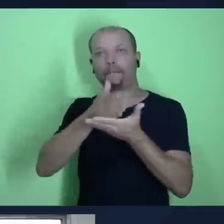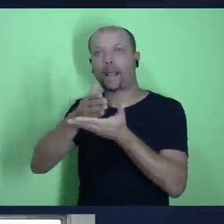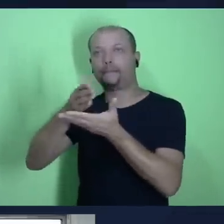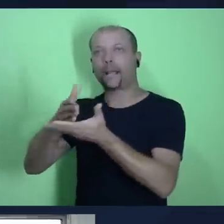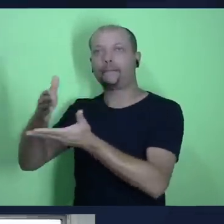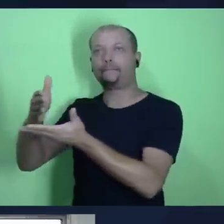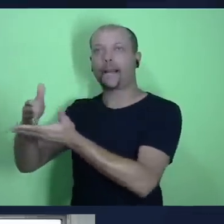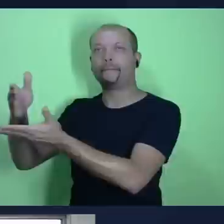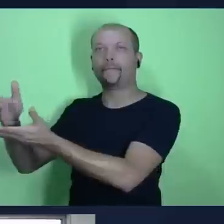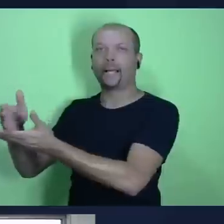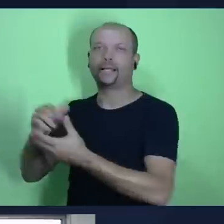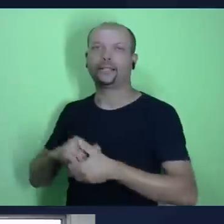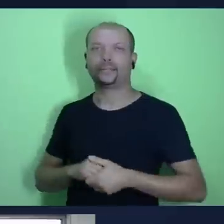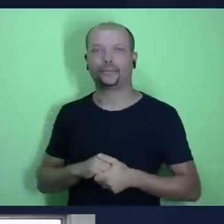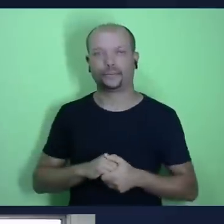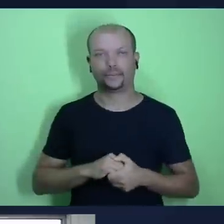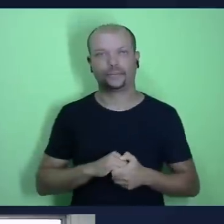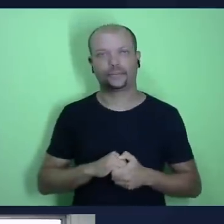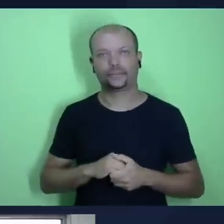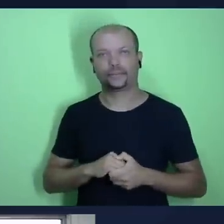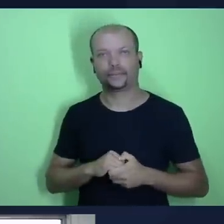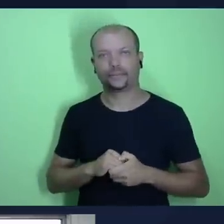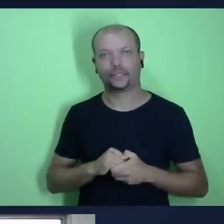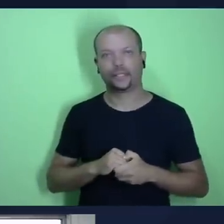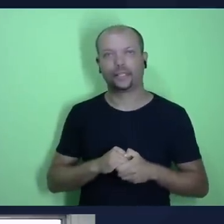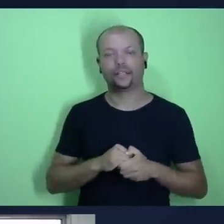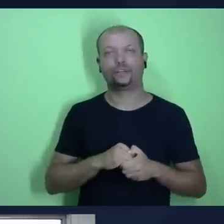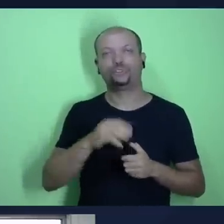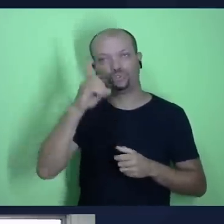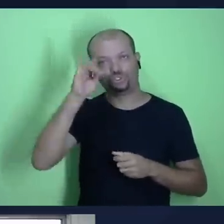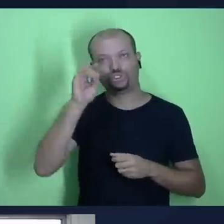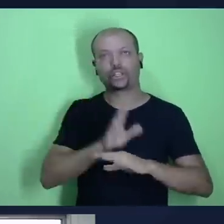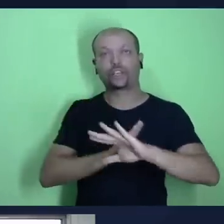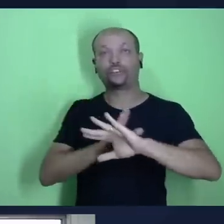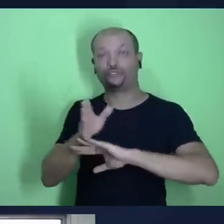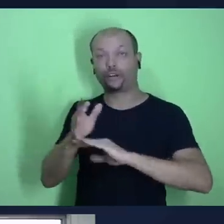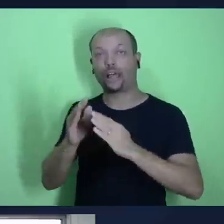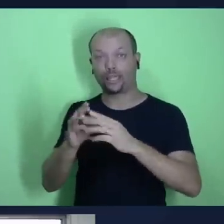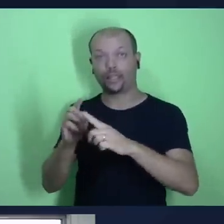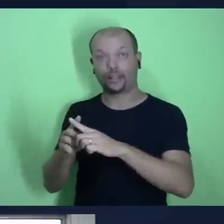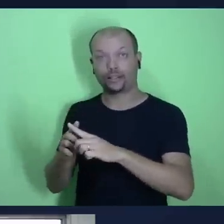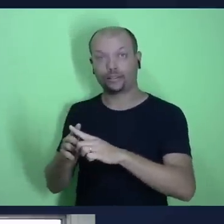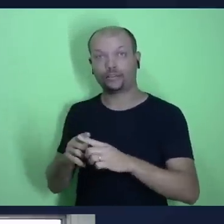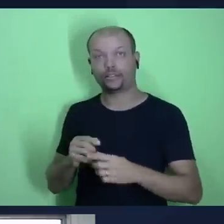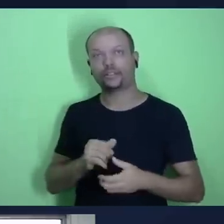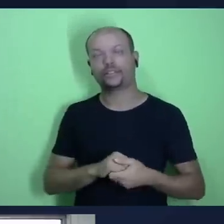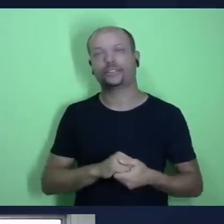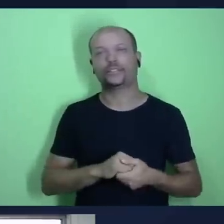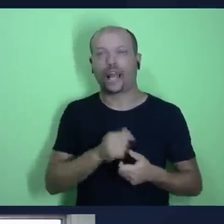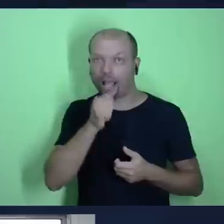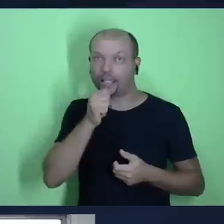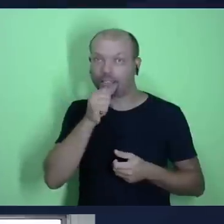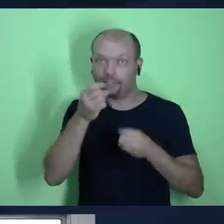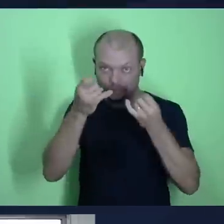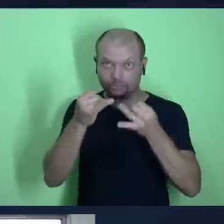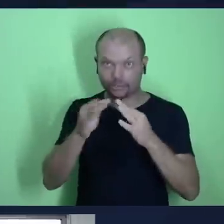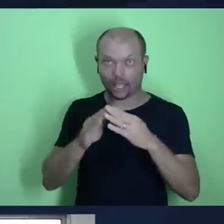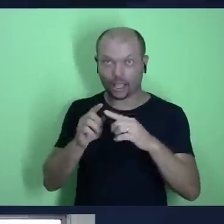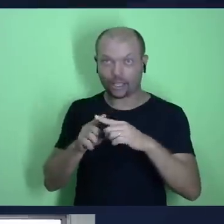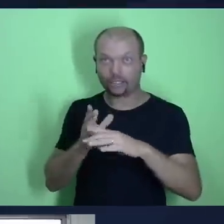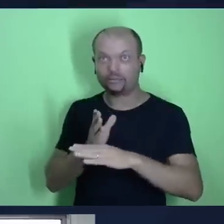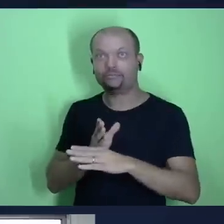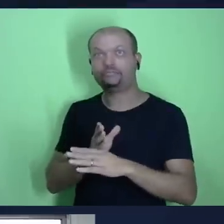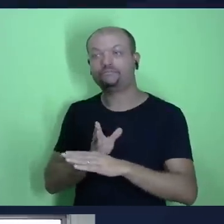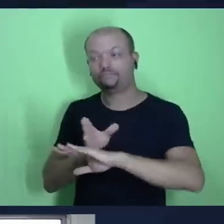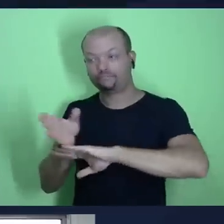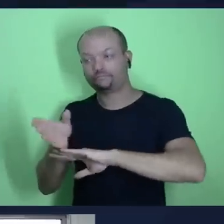oferta ao longo, ao longo dos dias que eu vou comparecer na igreja. A gente ainda vai trabalhar sobre esse assunto de comparecer ali na